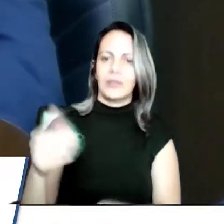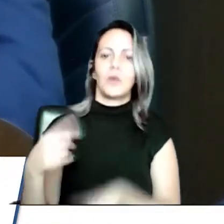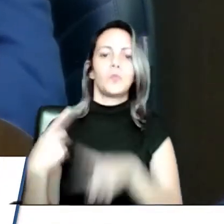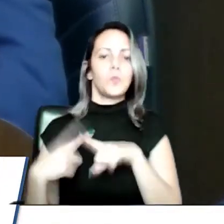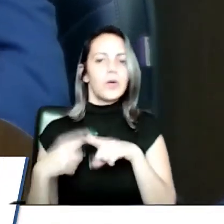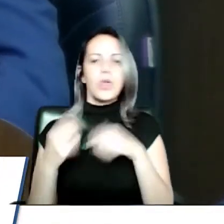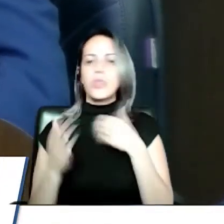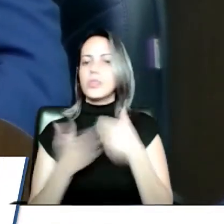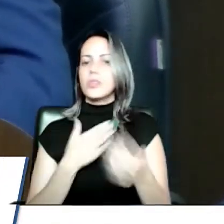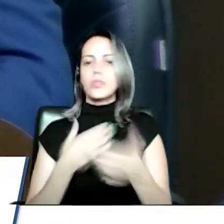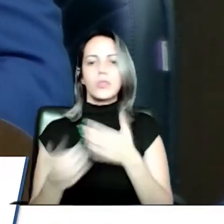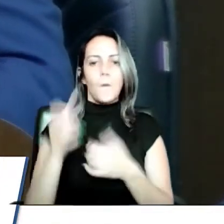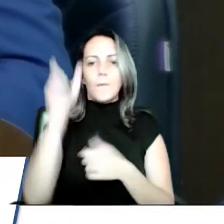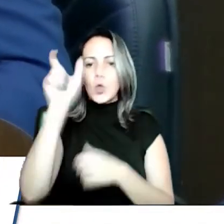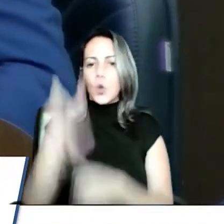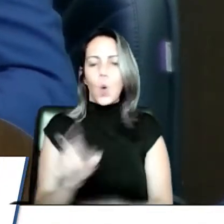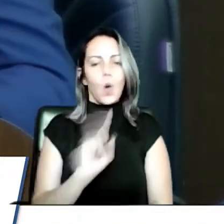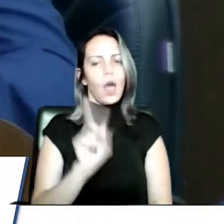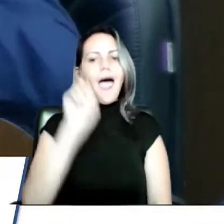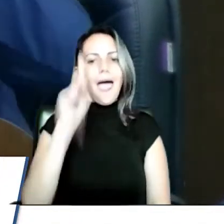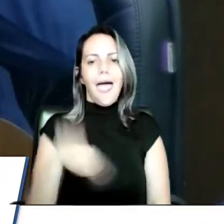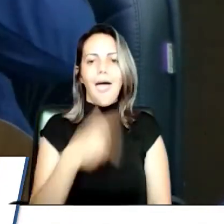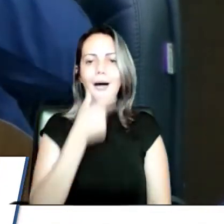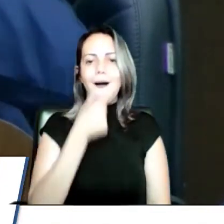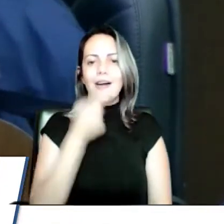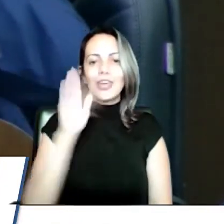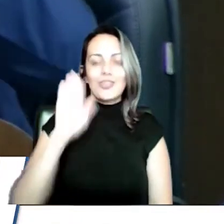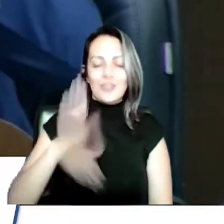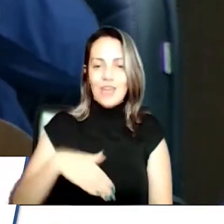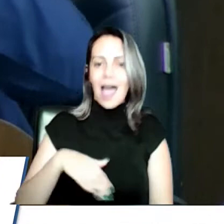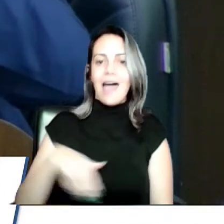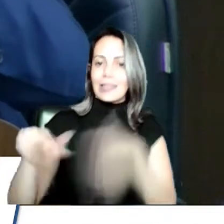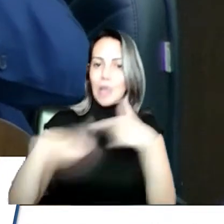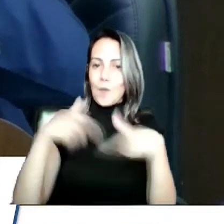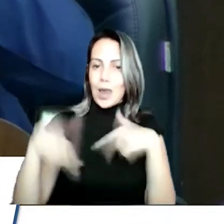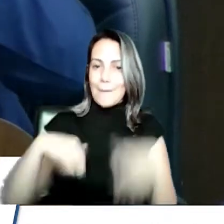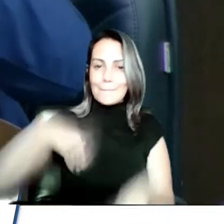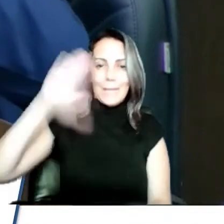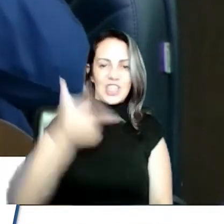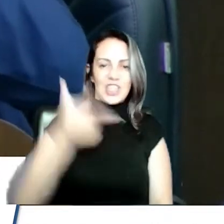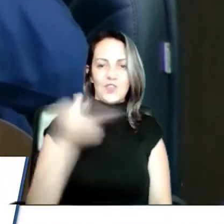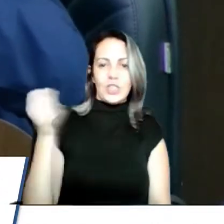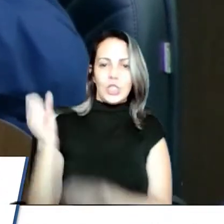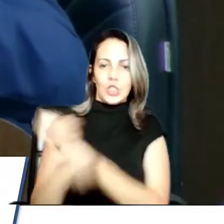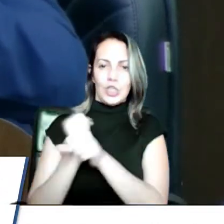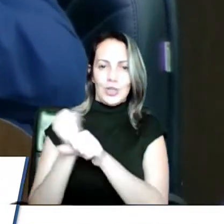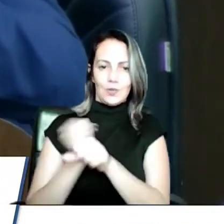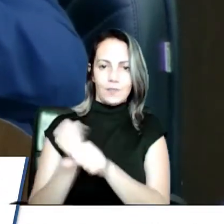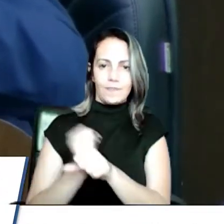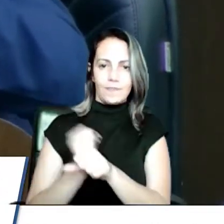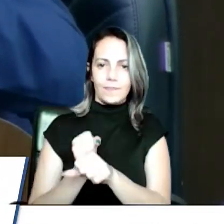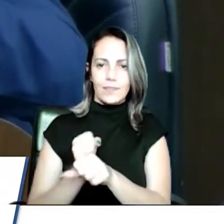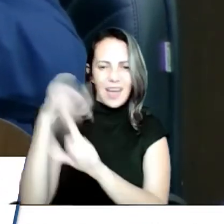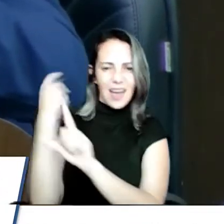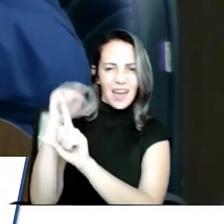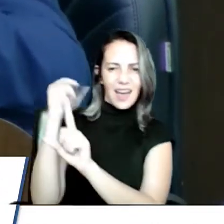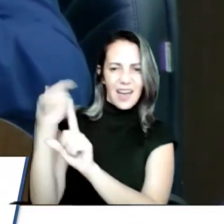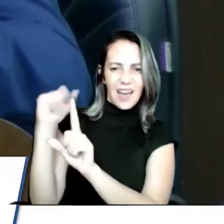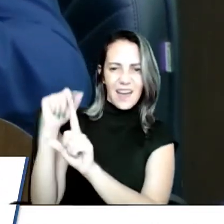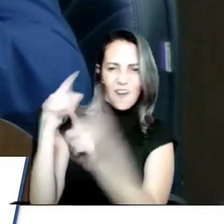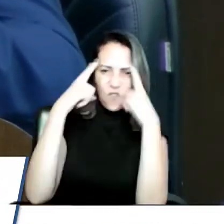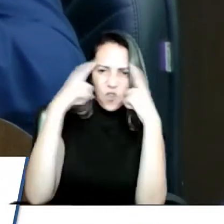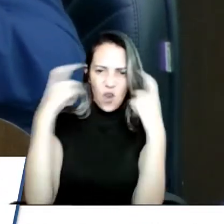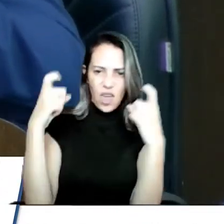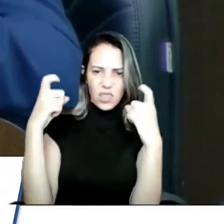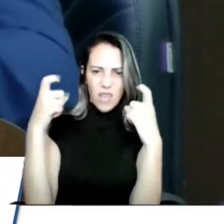anos. Então, esse é o posicionamento. Lesão, violência, não leva a nada. Muito pelo